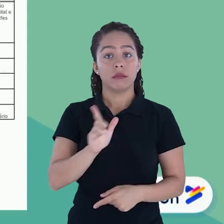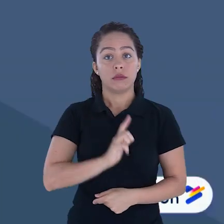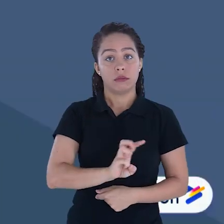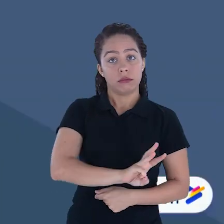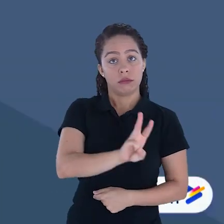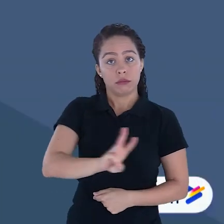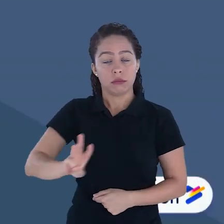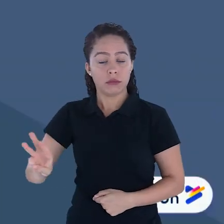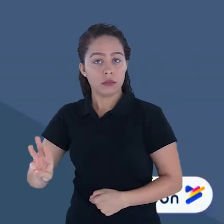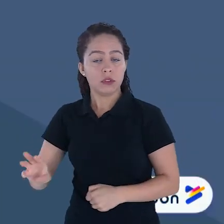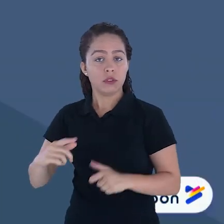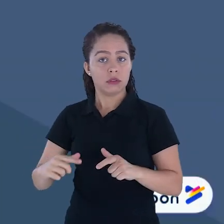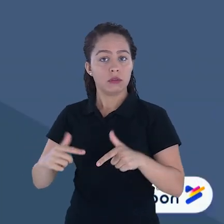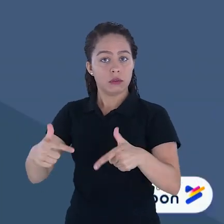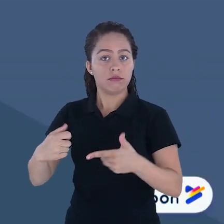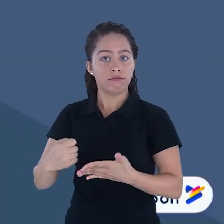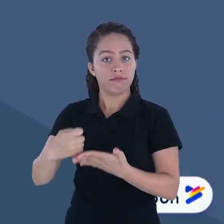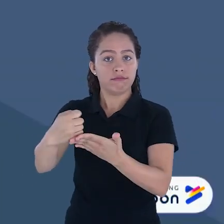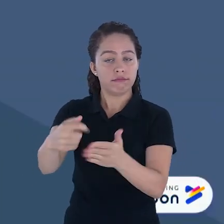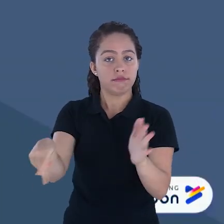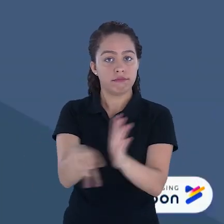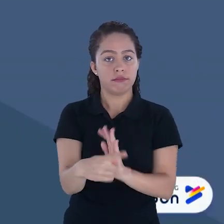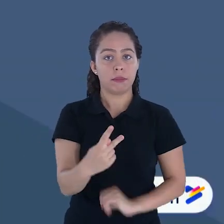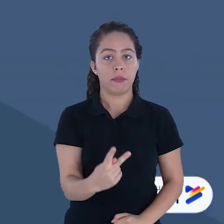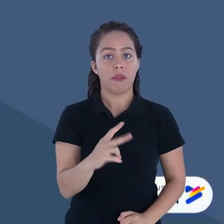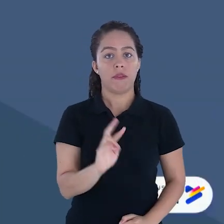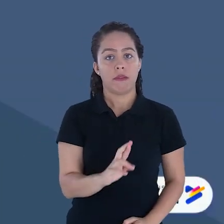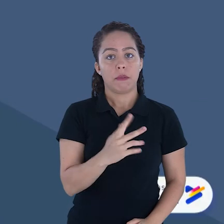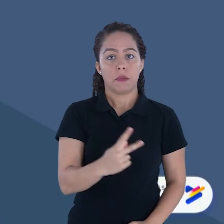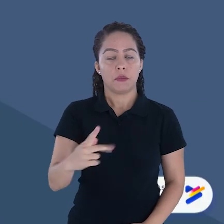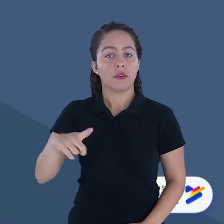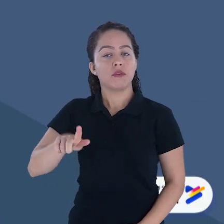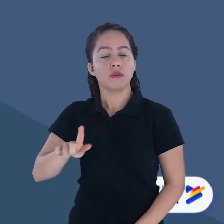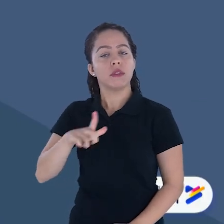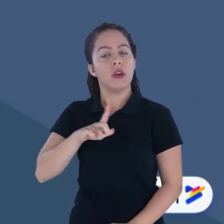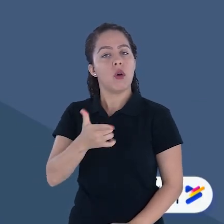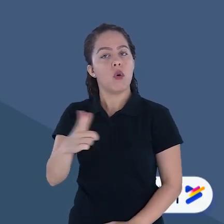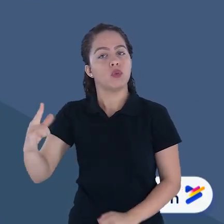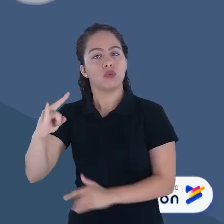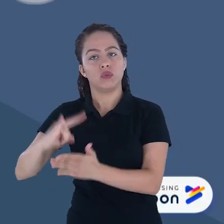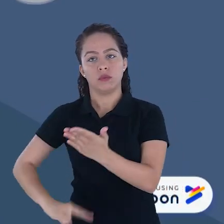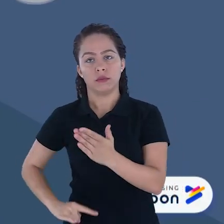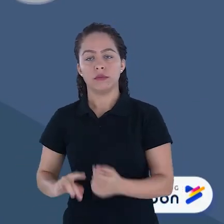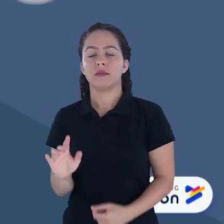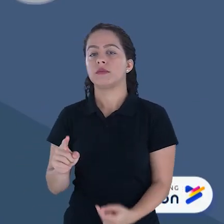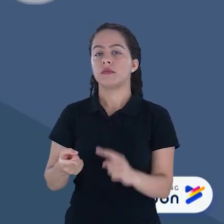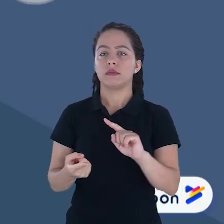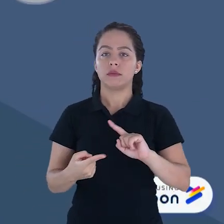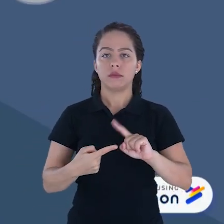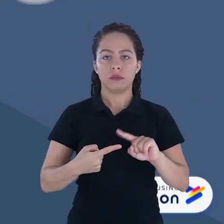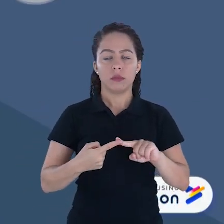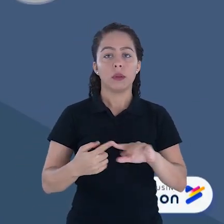Além desses documentos, há também no site da Comissão de Ações Afirmativas da Pró-Reitoria de Pesquisa e Pós-Graduação